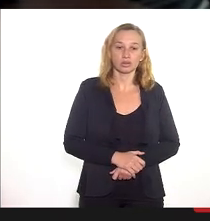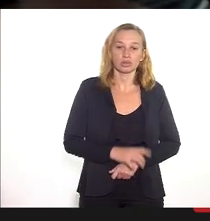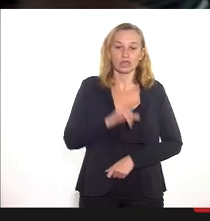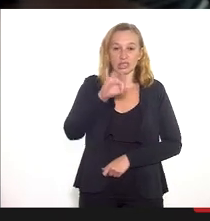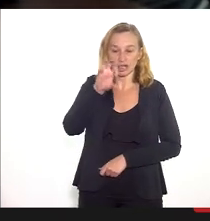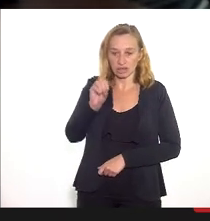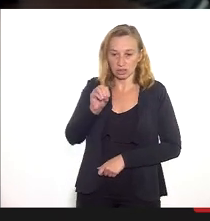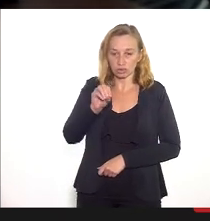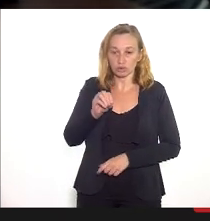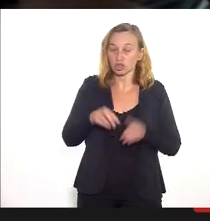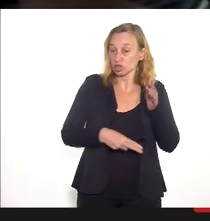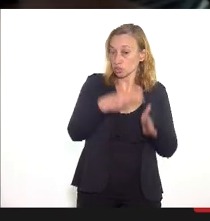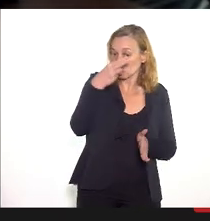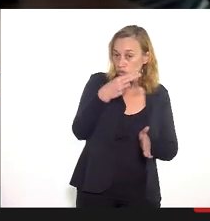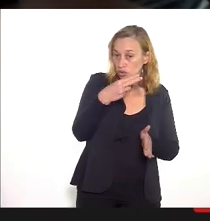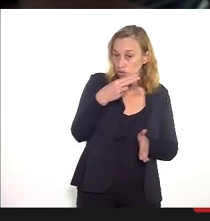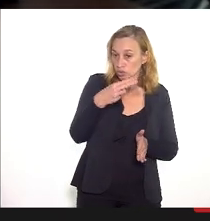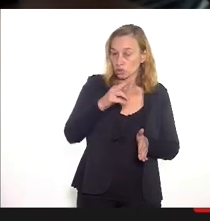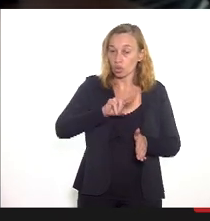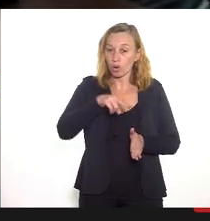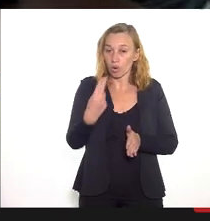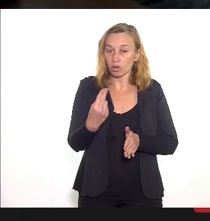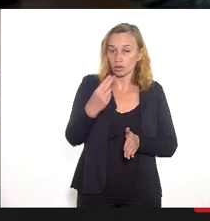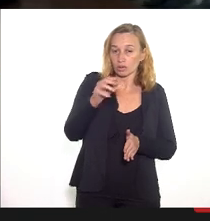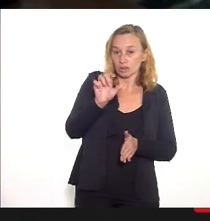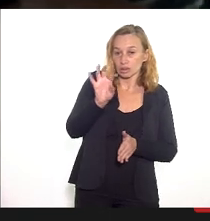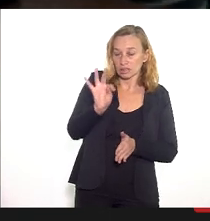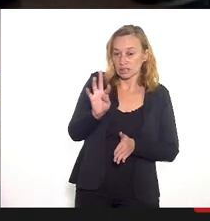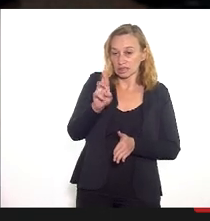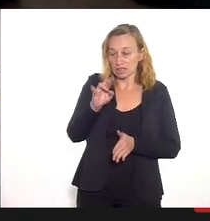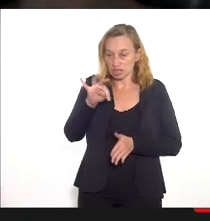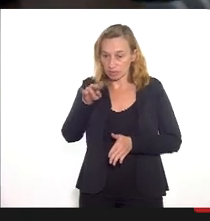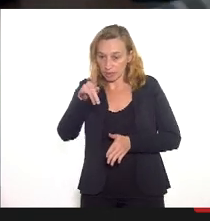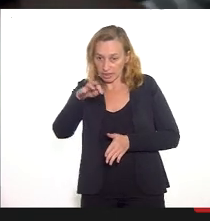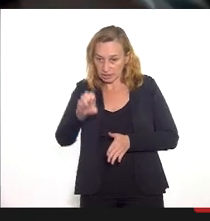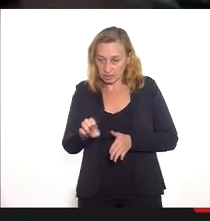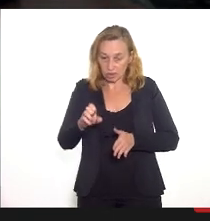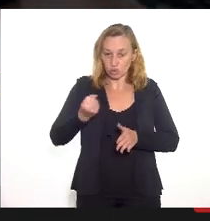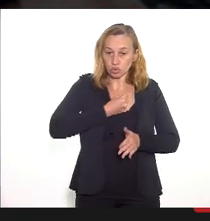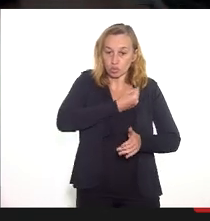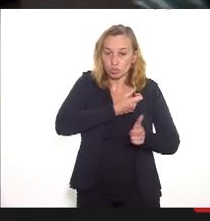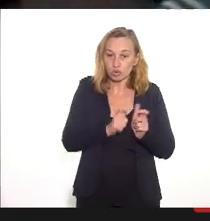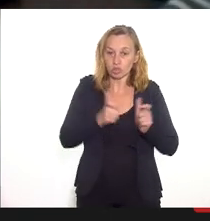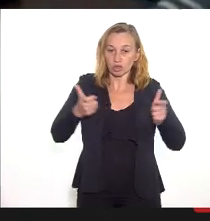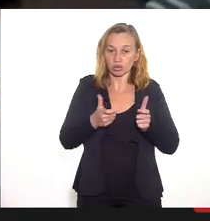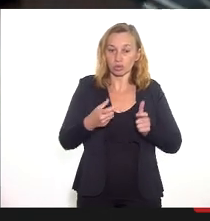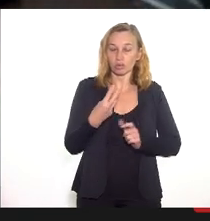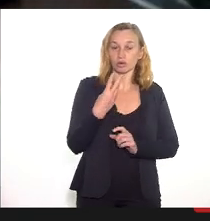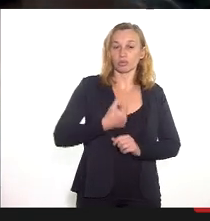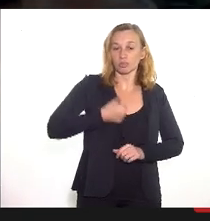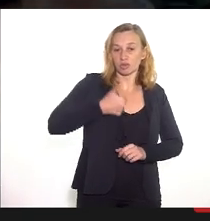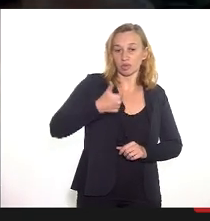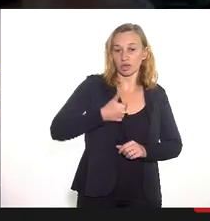clínicos, cirúrgicos ou para transplantes aumentaram 8,6% no primeiro trimestre.